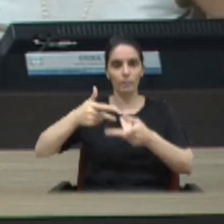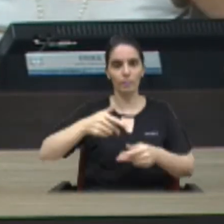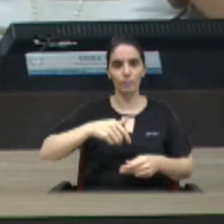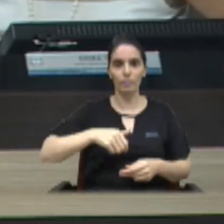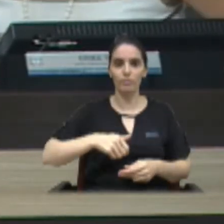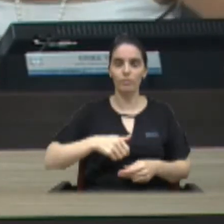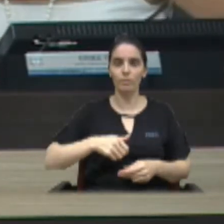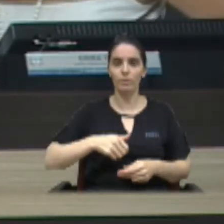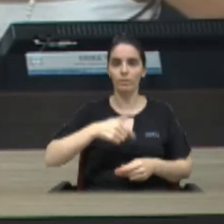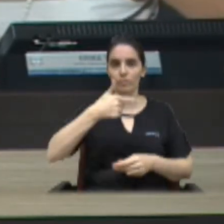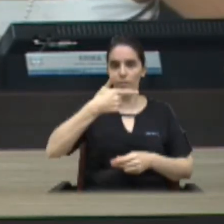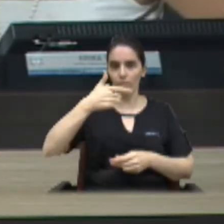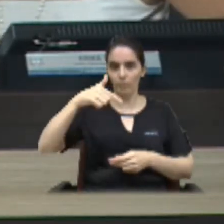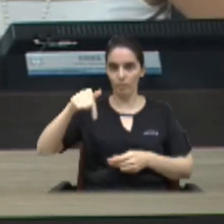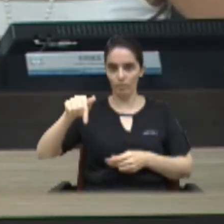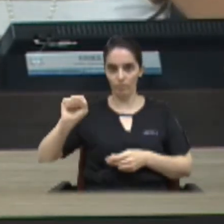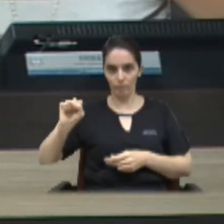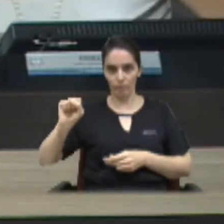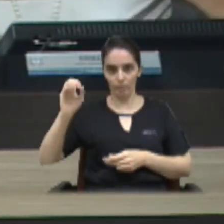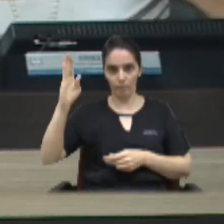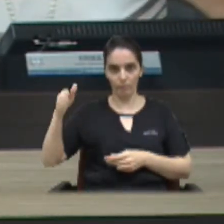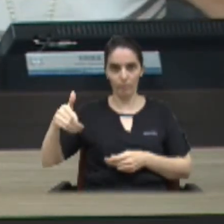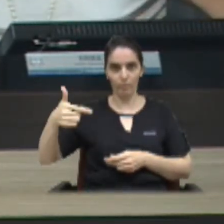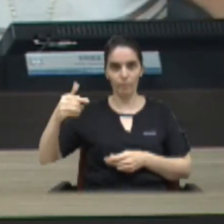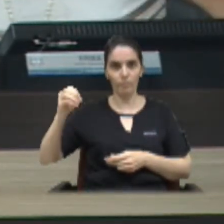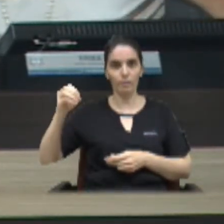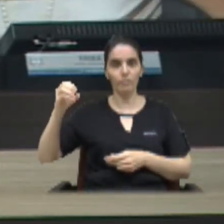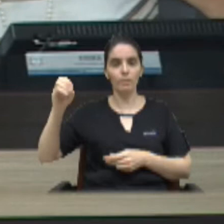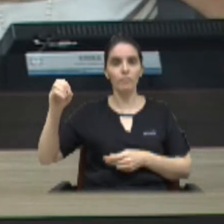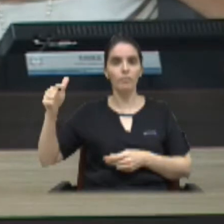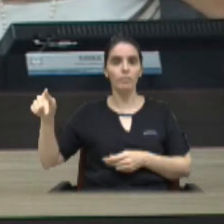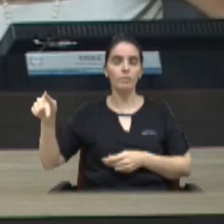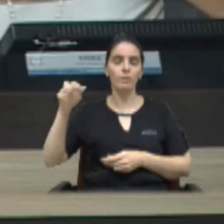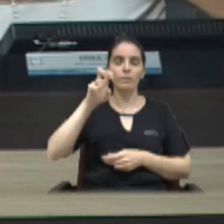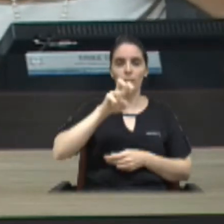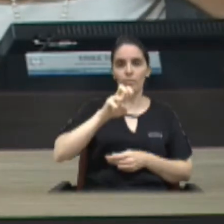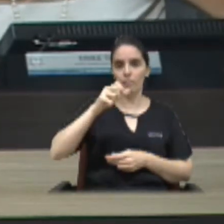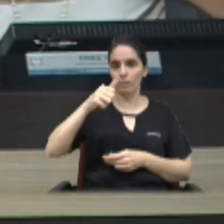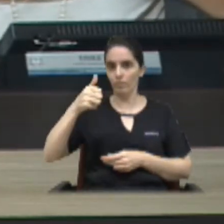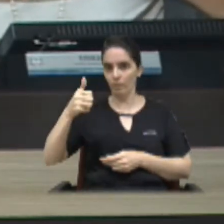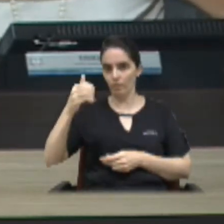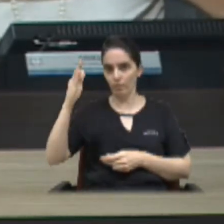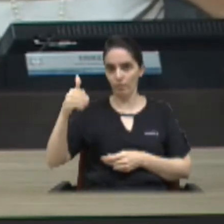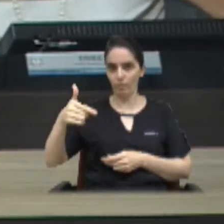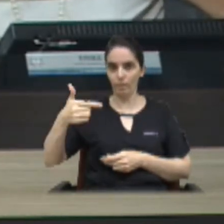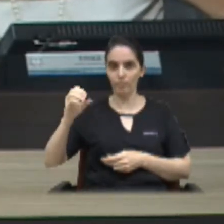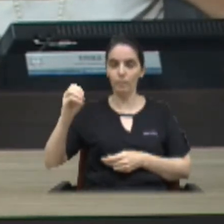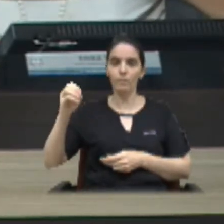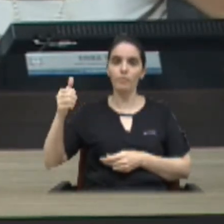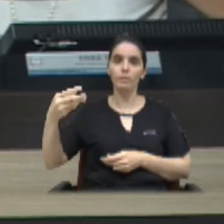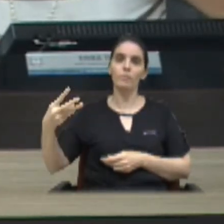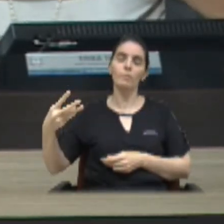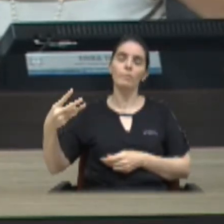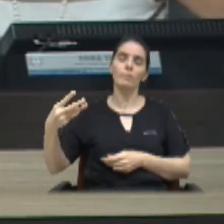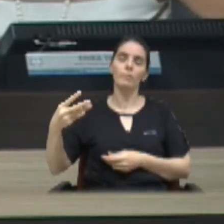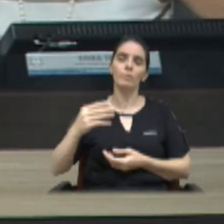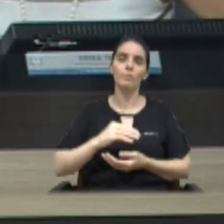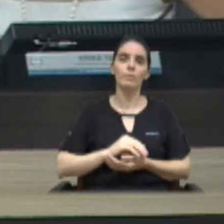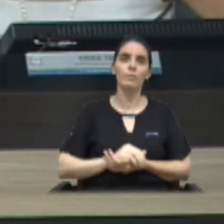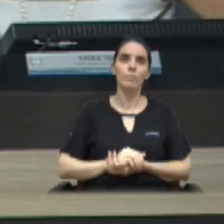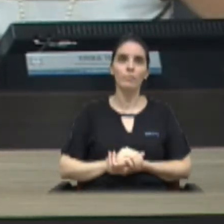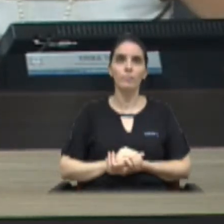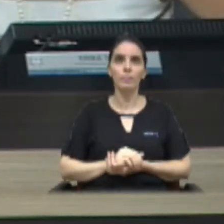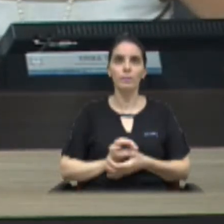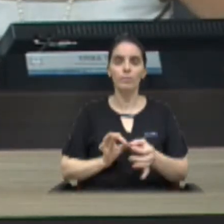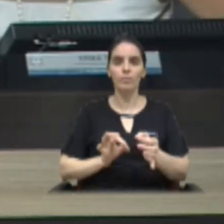número 278 barra 2007 e 511 barra 2013 e da outras providências